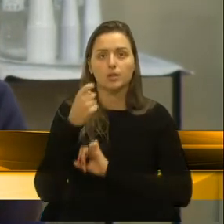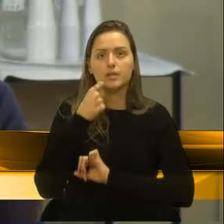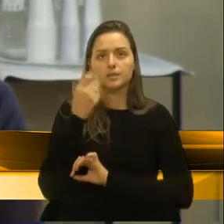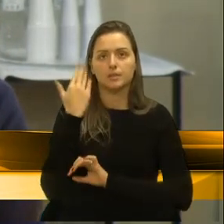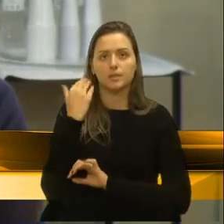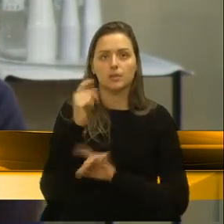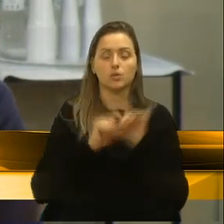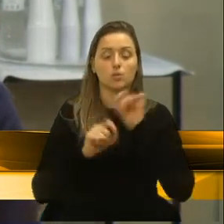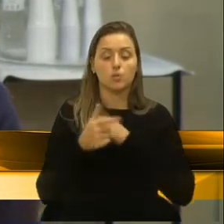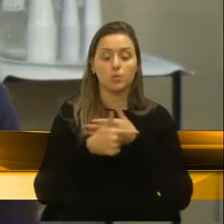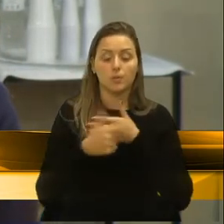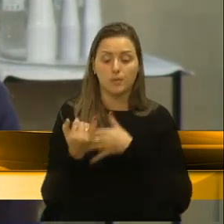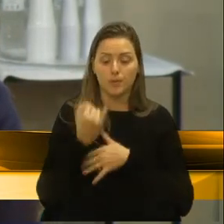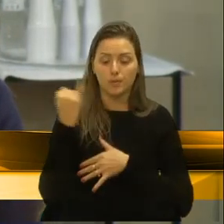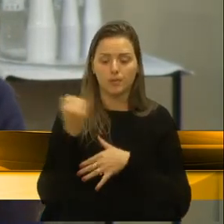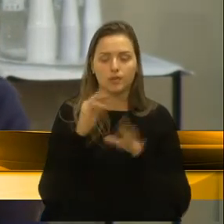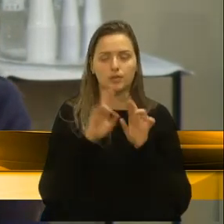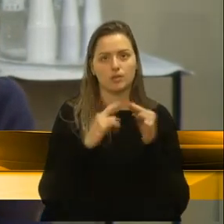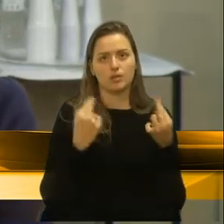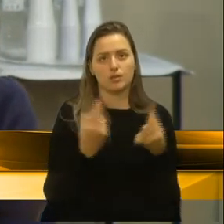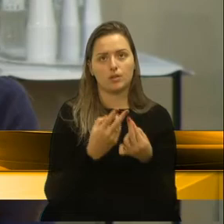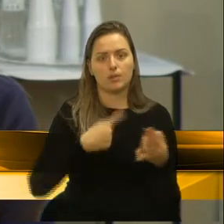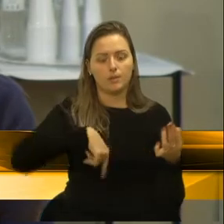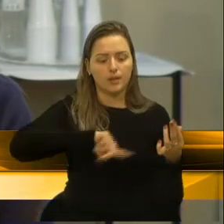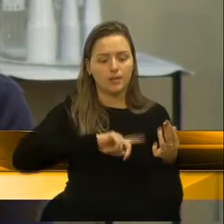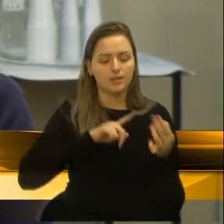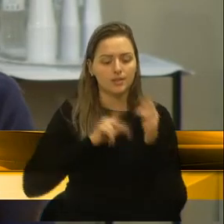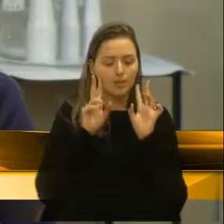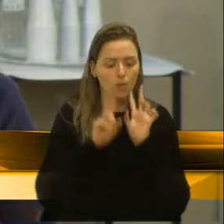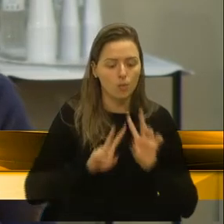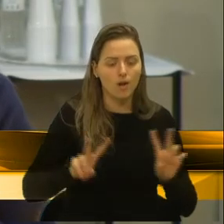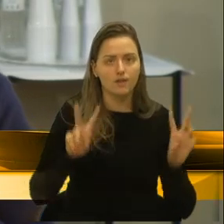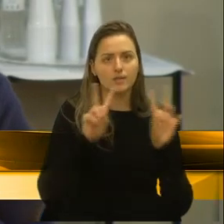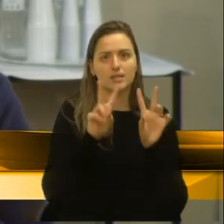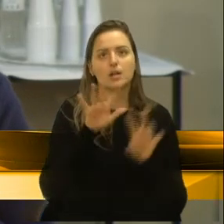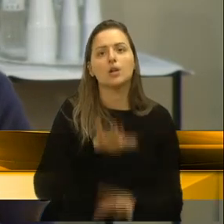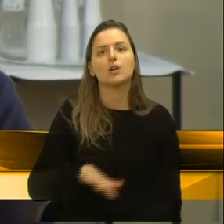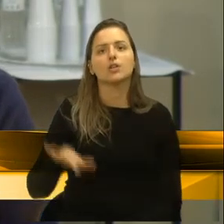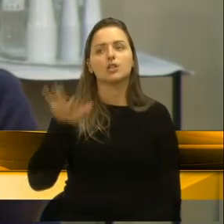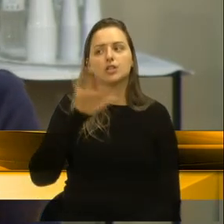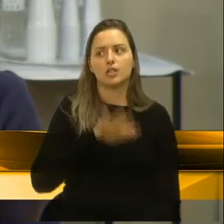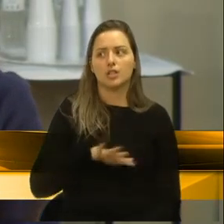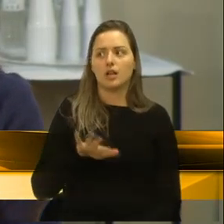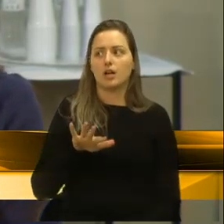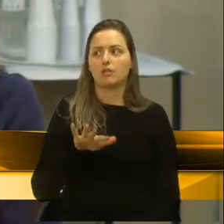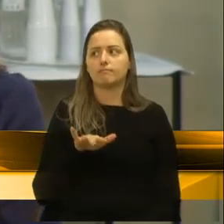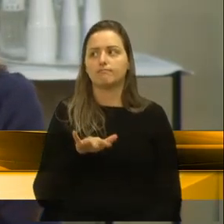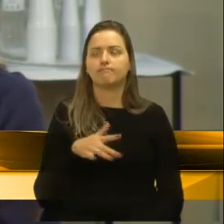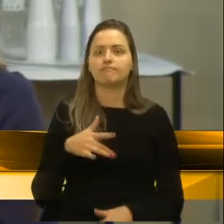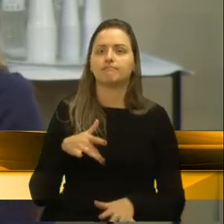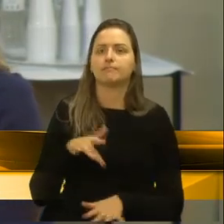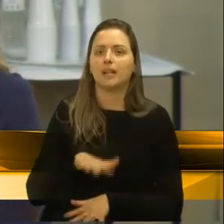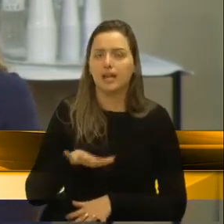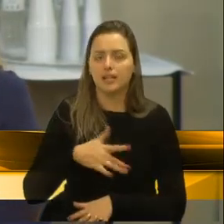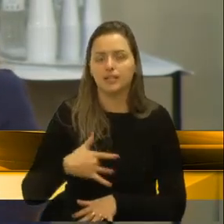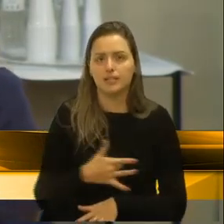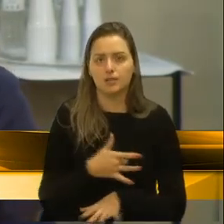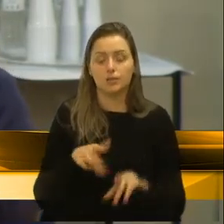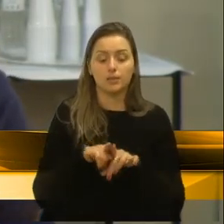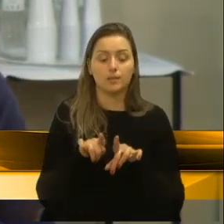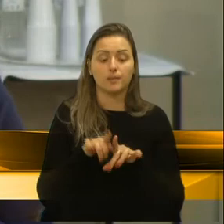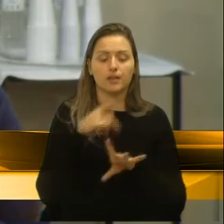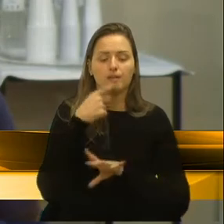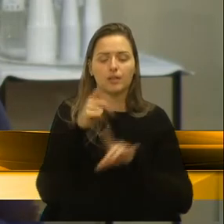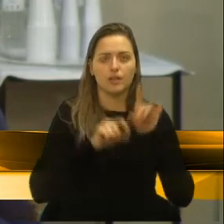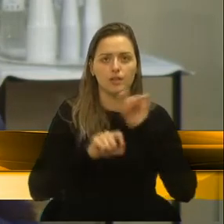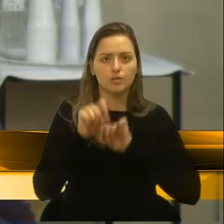importância dessa reunião, para a gente ter aquele olhar geral na saúde da nossa cidade. Também destacar a